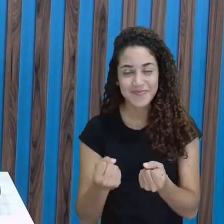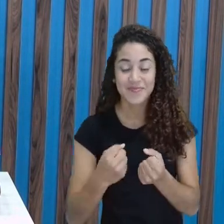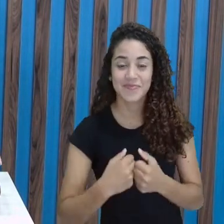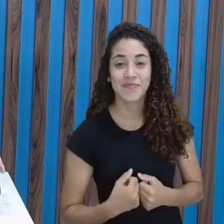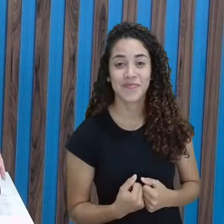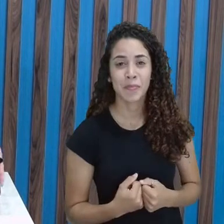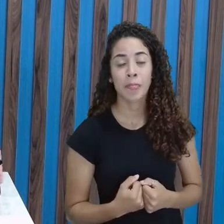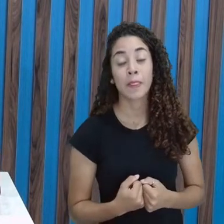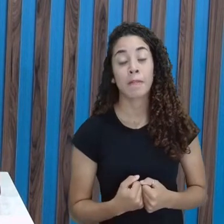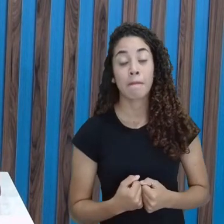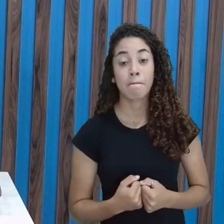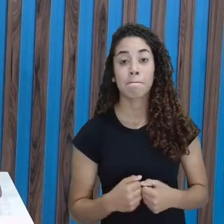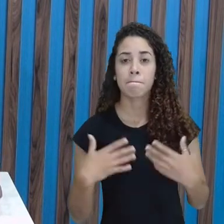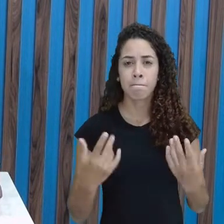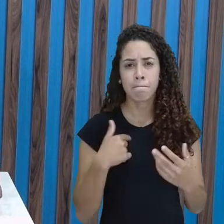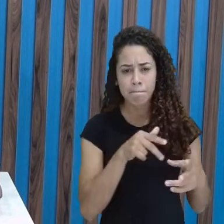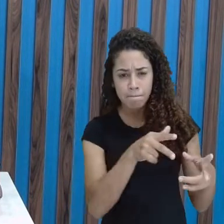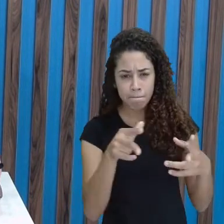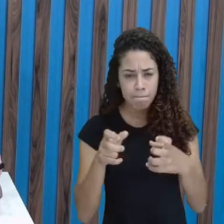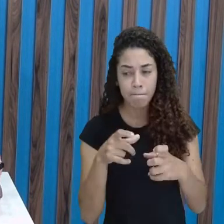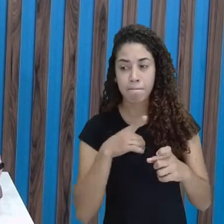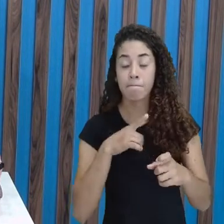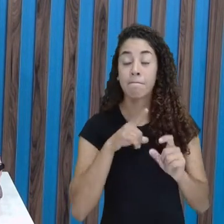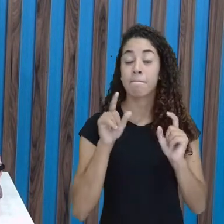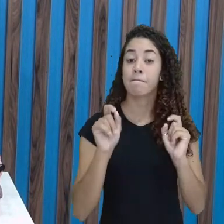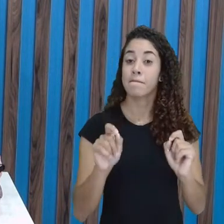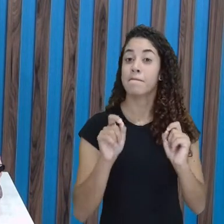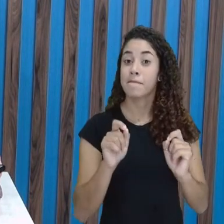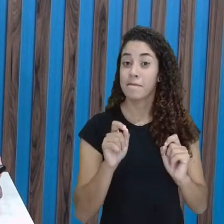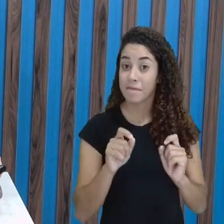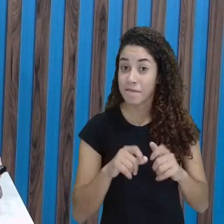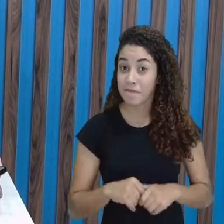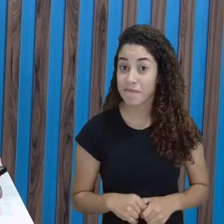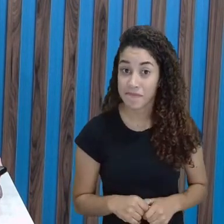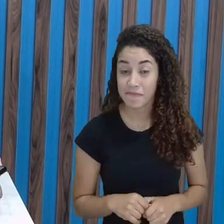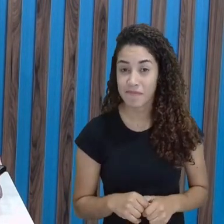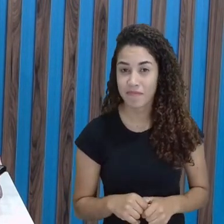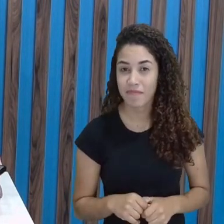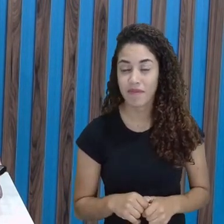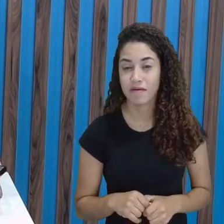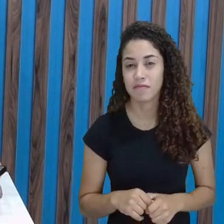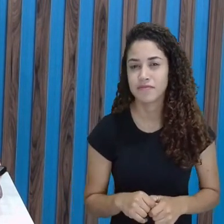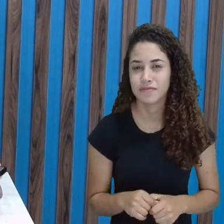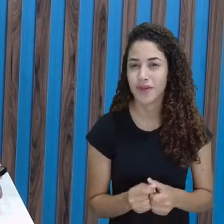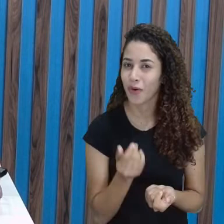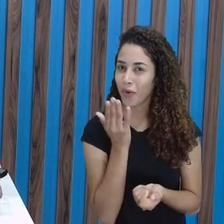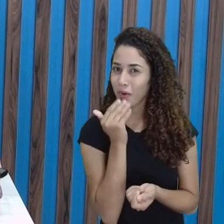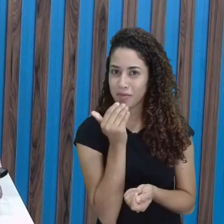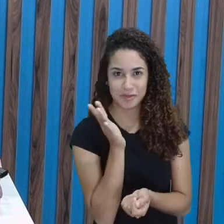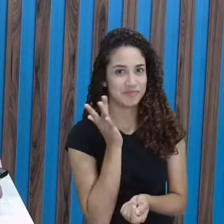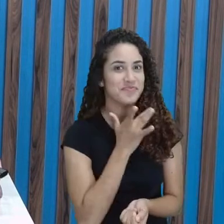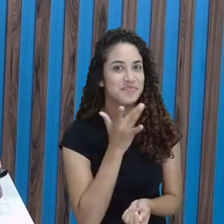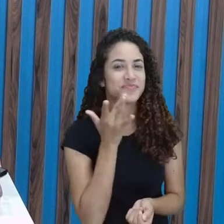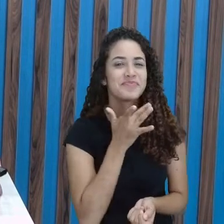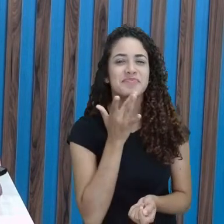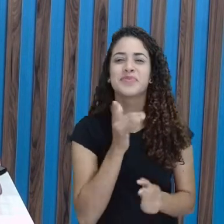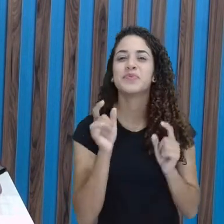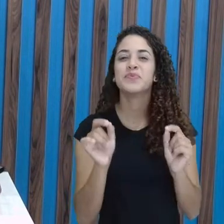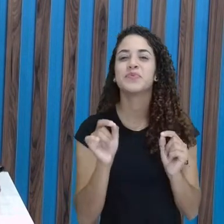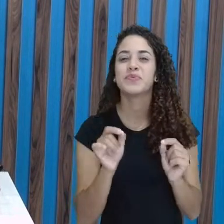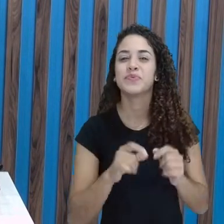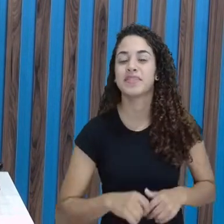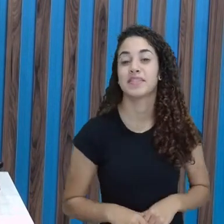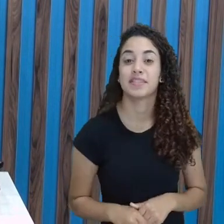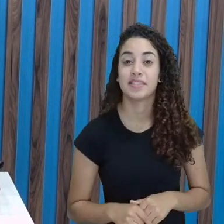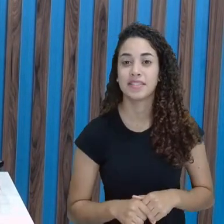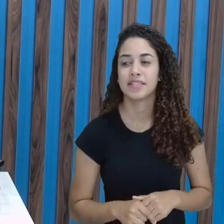vocês percebem que tem uma comidinha aqui bem gostosinha. O que é isso daqui, você